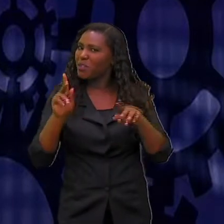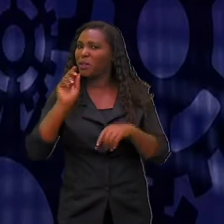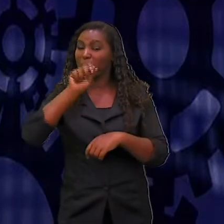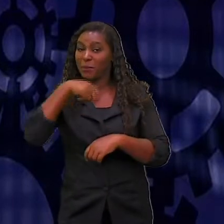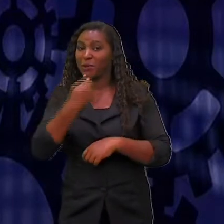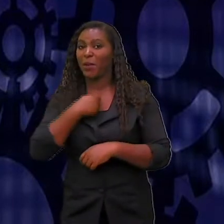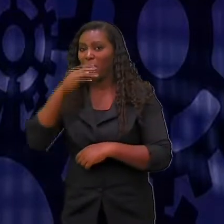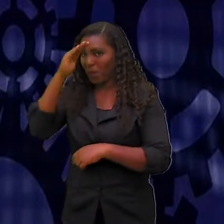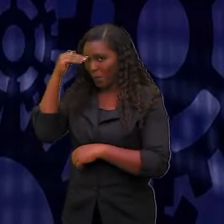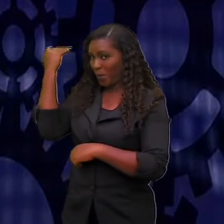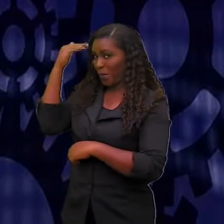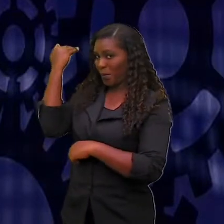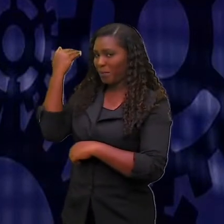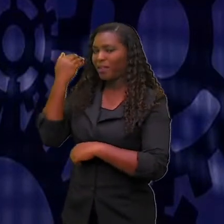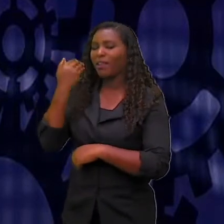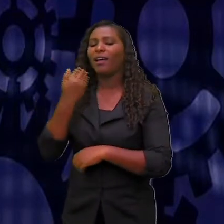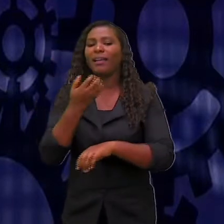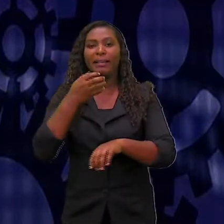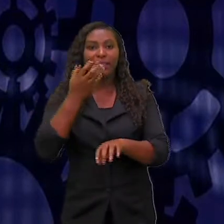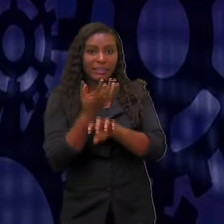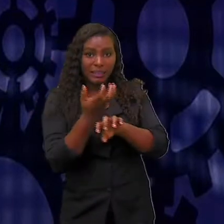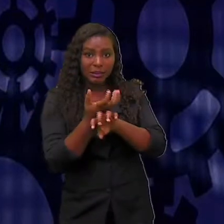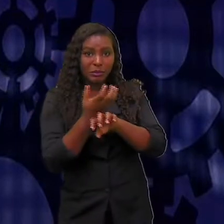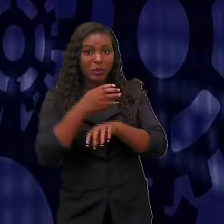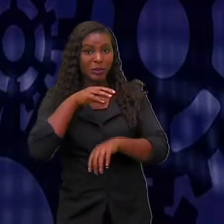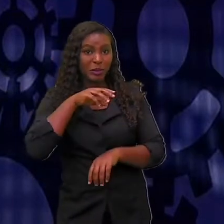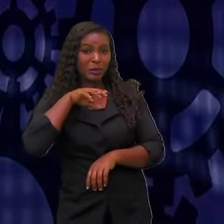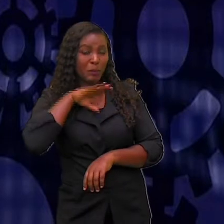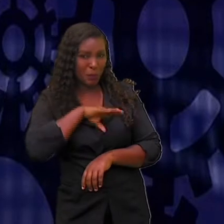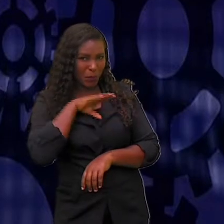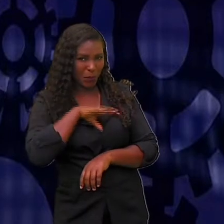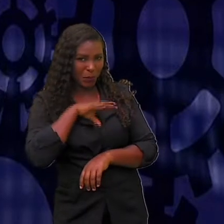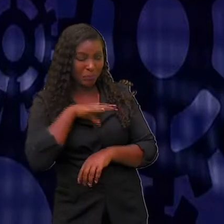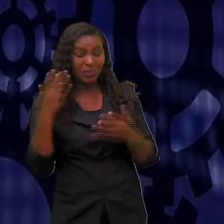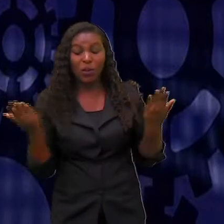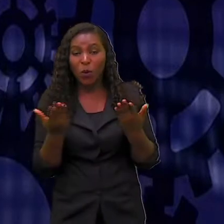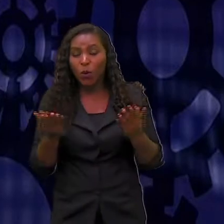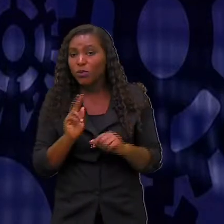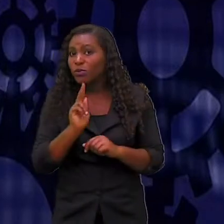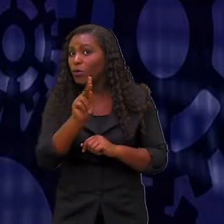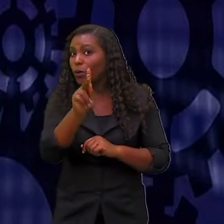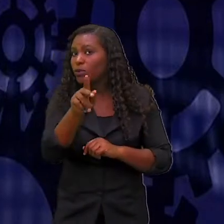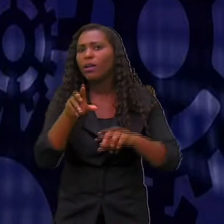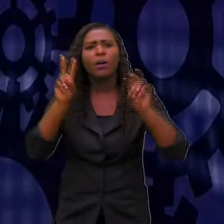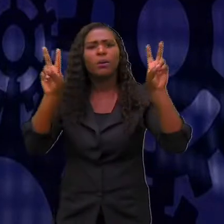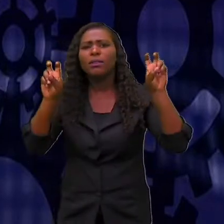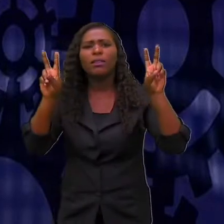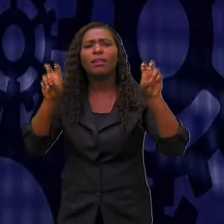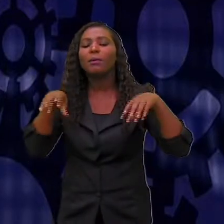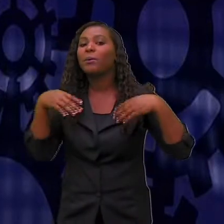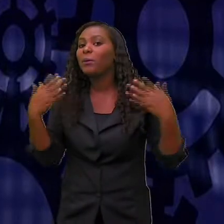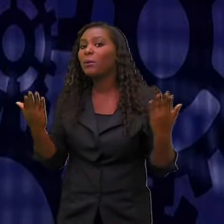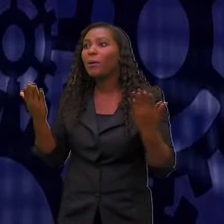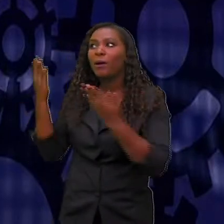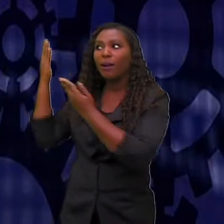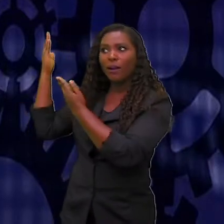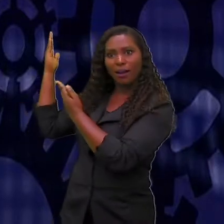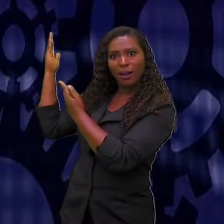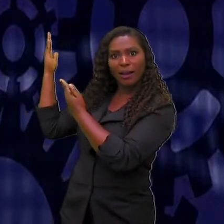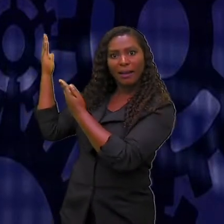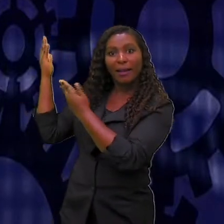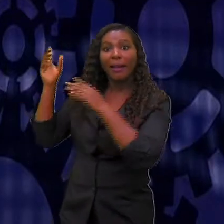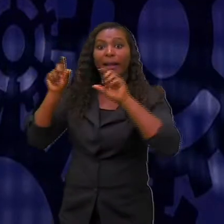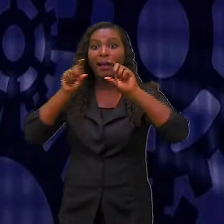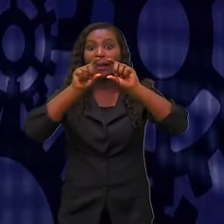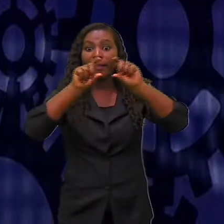Língua Portuguesa e hoje continuaremos a conversar sobre as vozes verbais. Muito